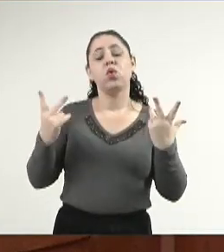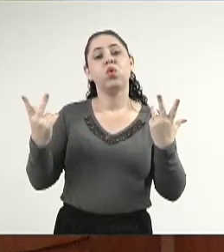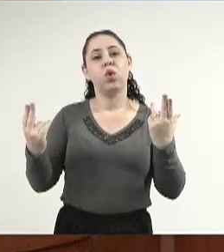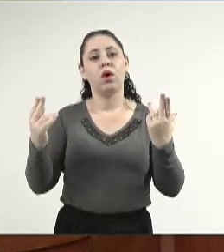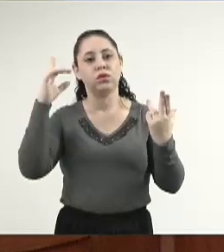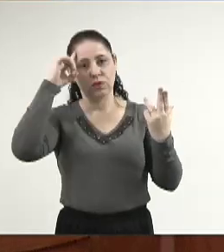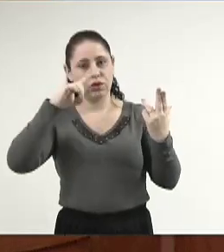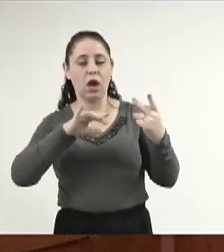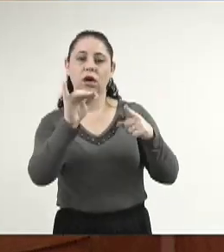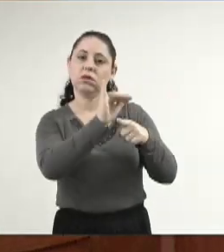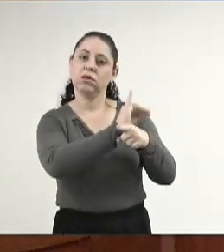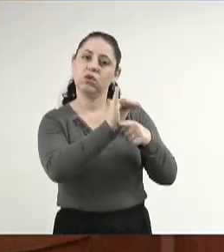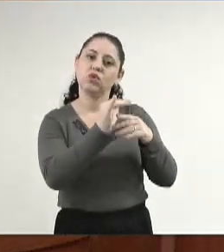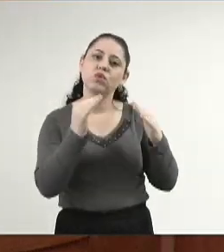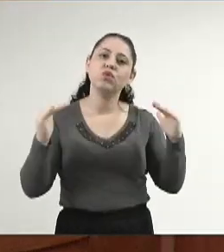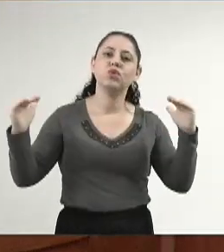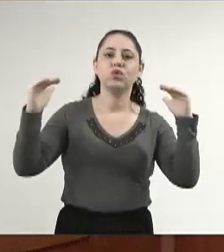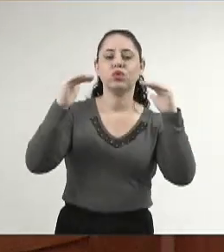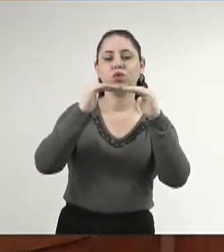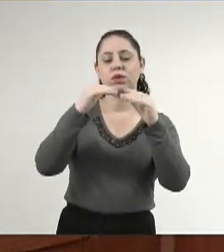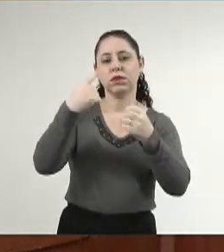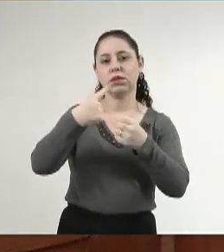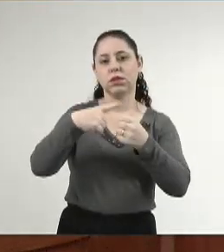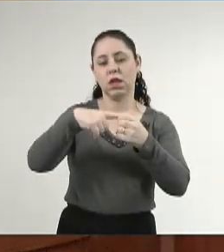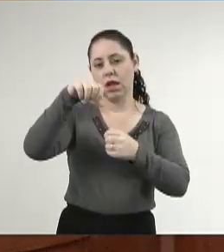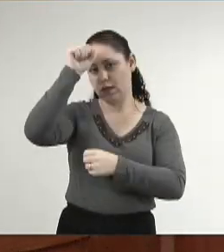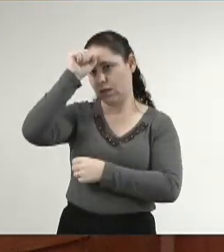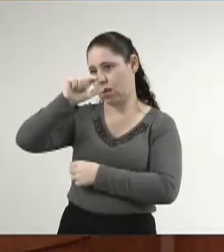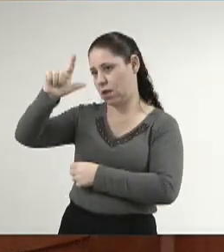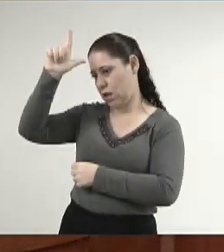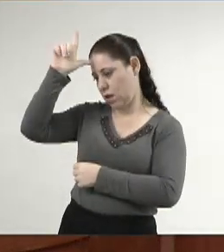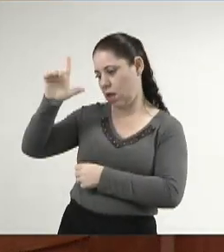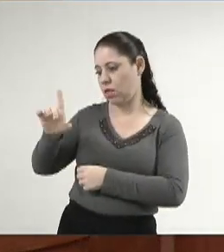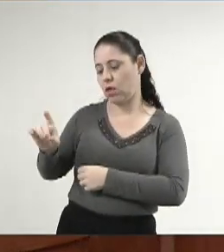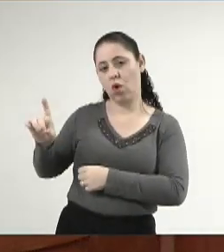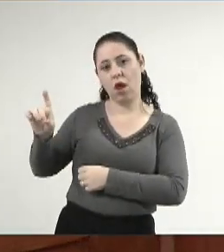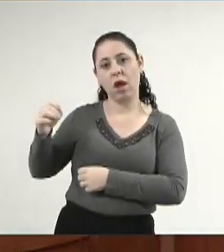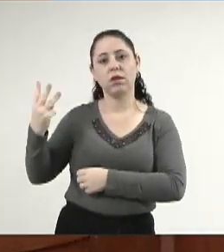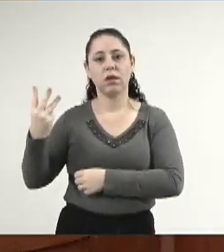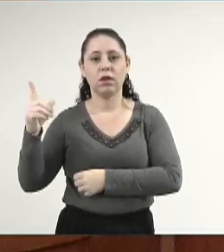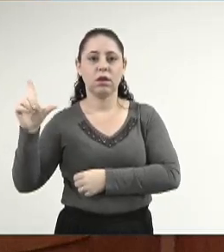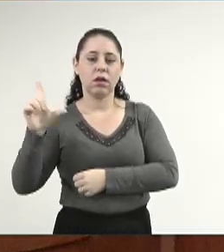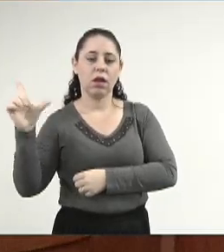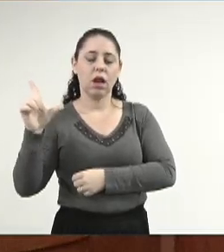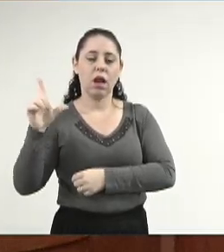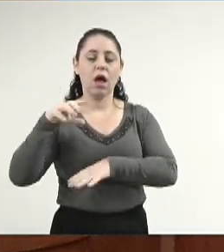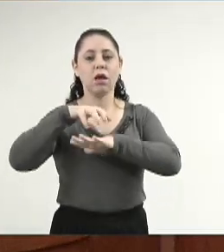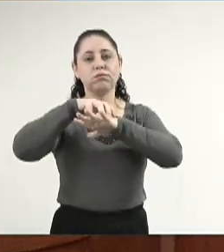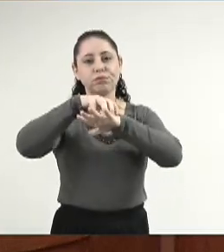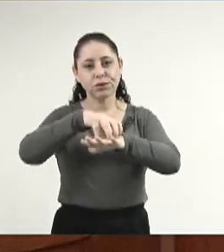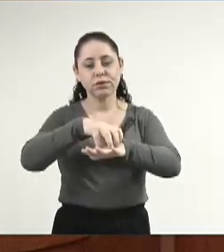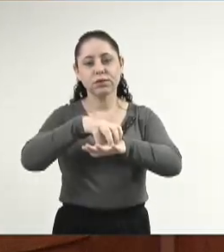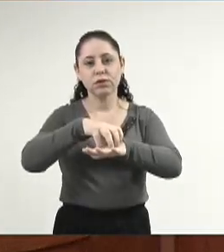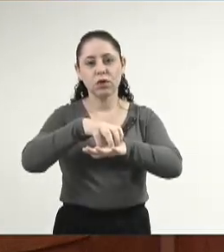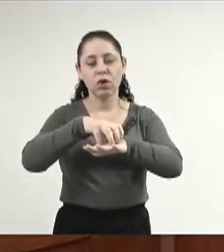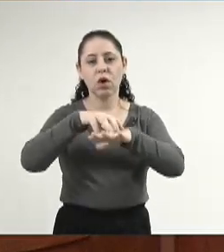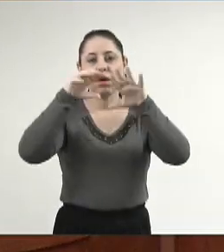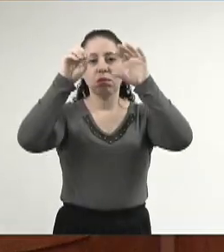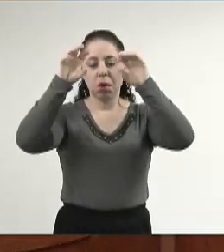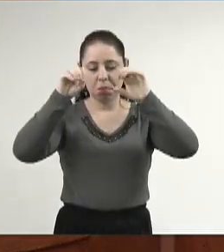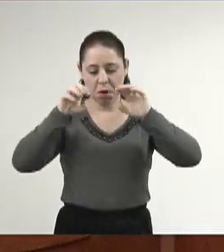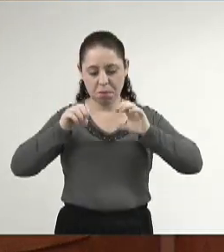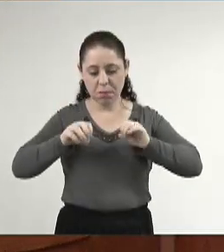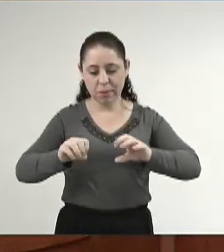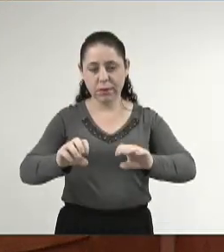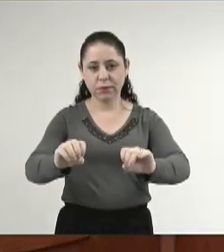dia ações equivalentes nas cidades de São Gabriel do Oeste, Dourados, Três Lagoas, Naviraí, Novo Horizonte do